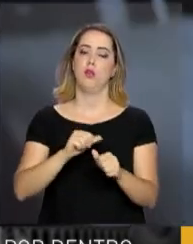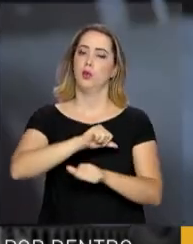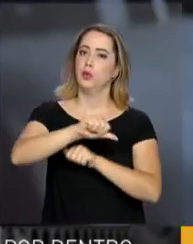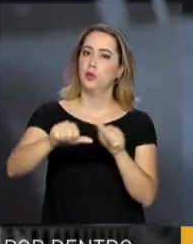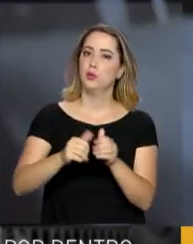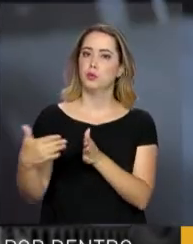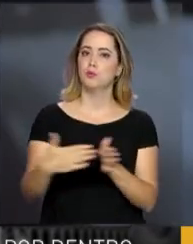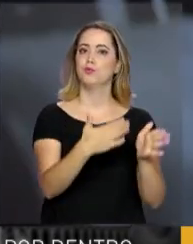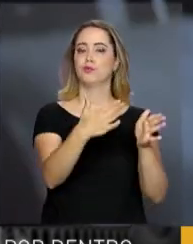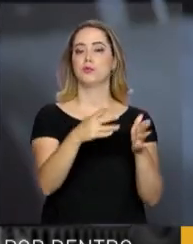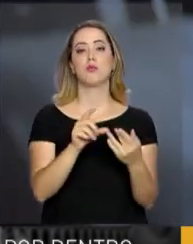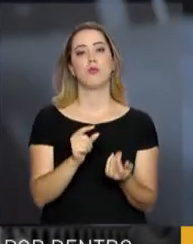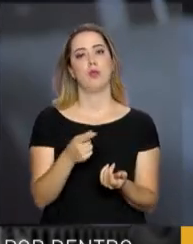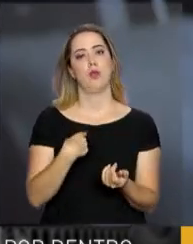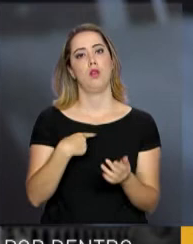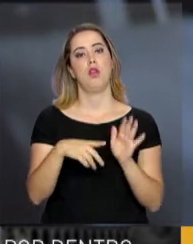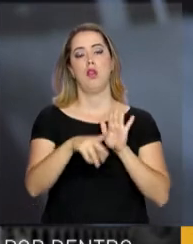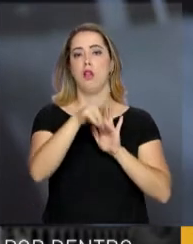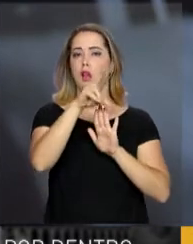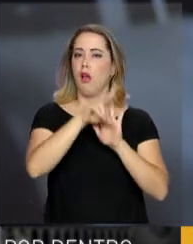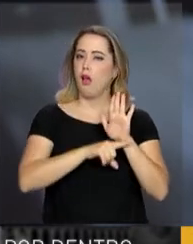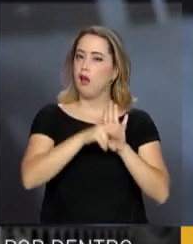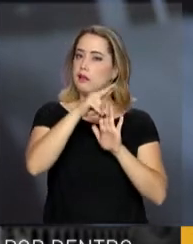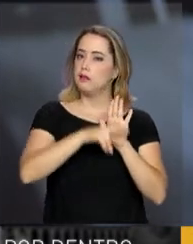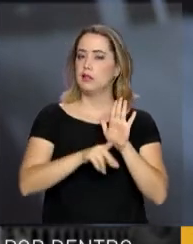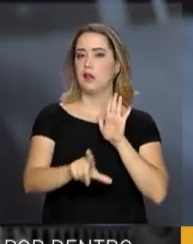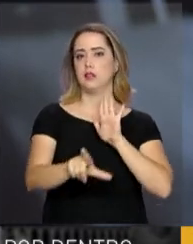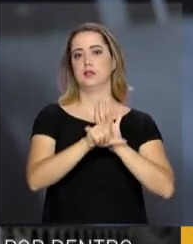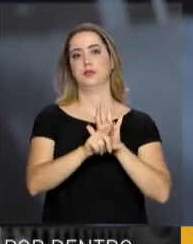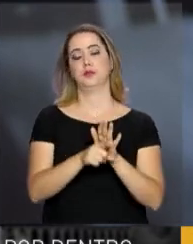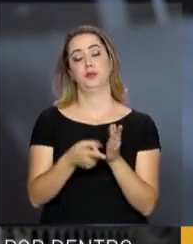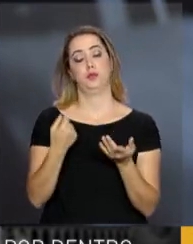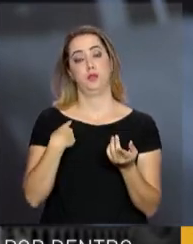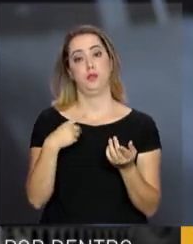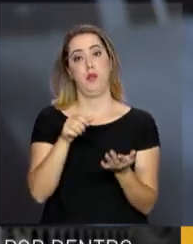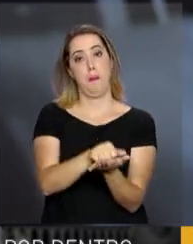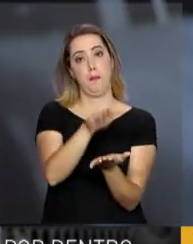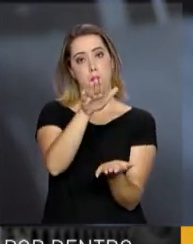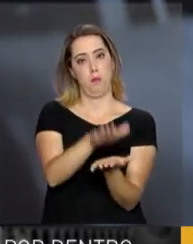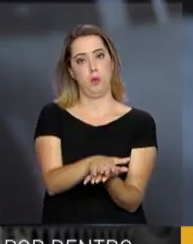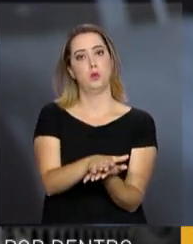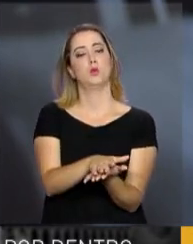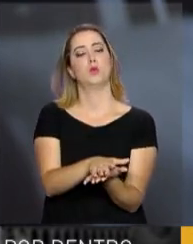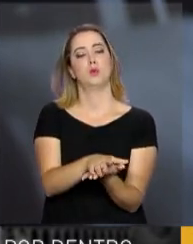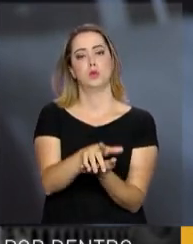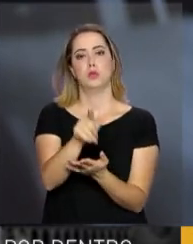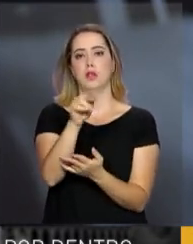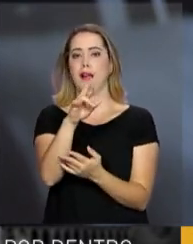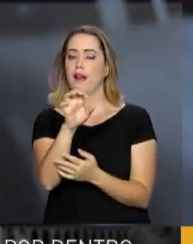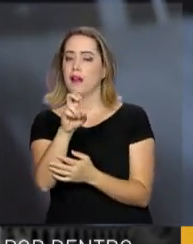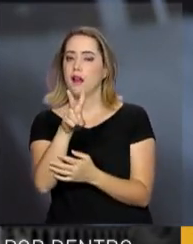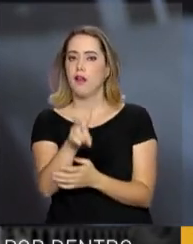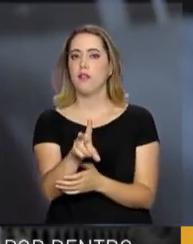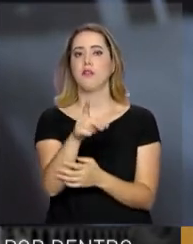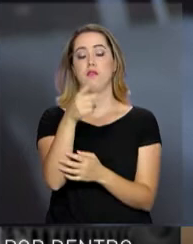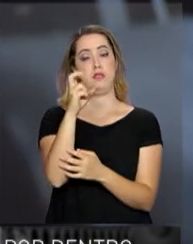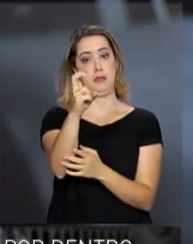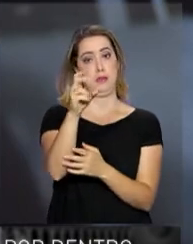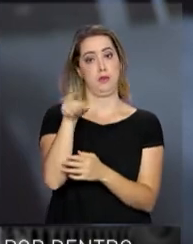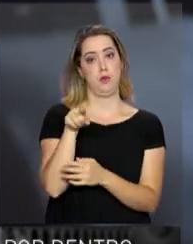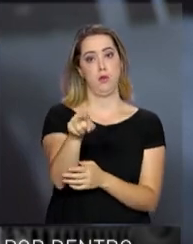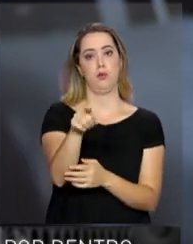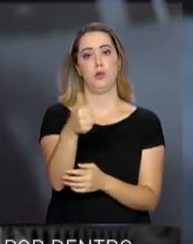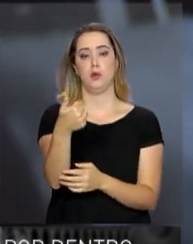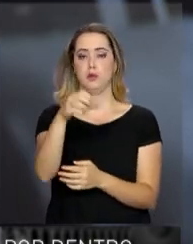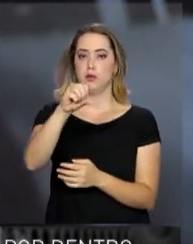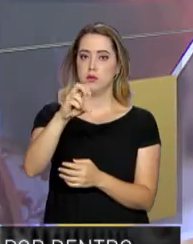O Código de Trânsito determina que a sua não observação é uma multa grave, apenada com cinco pontos e multa no valor de R